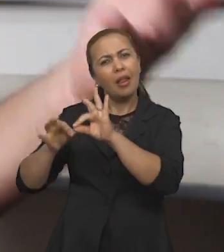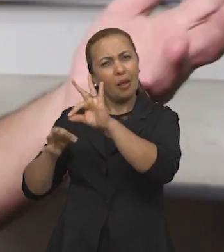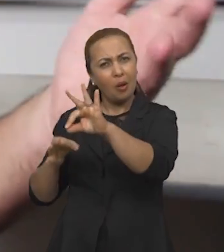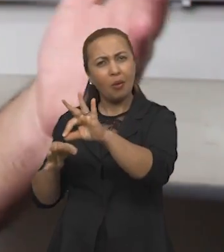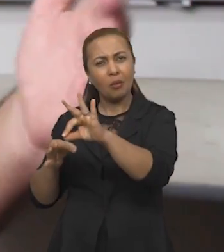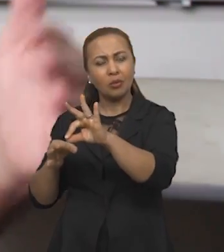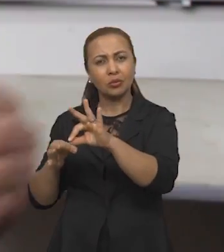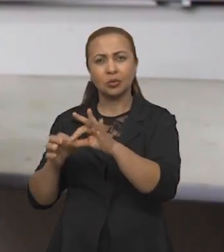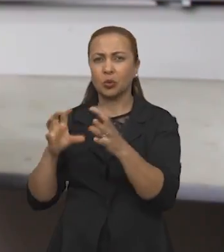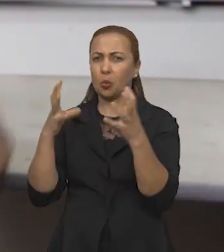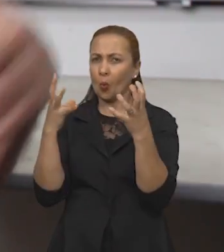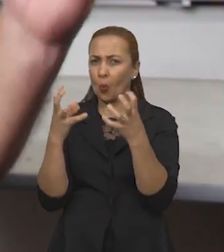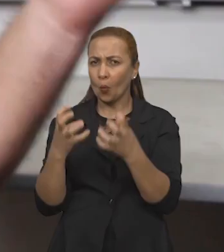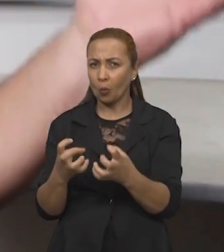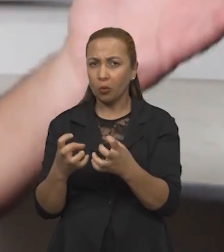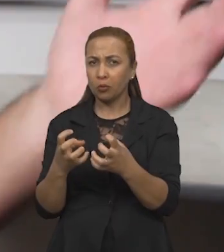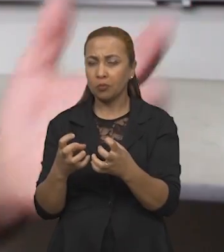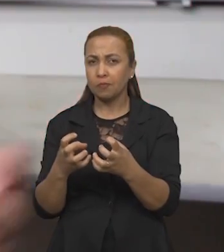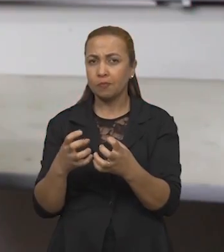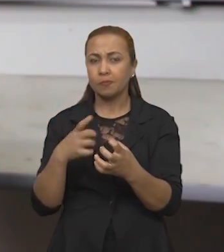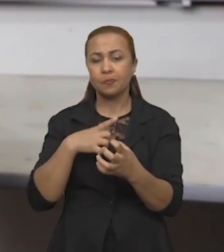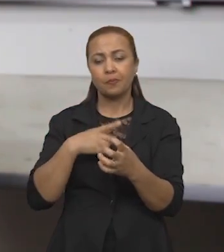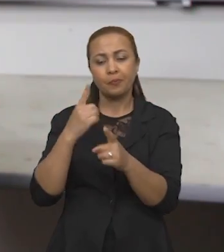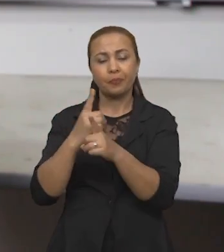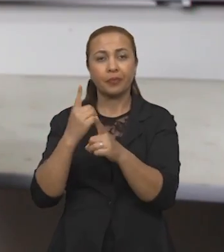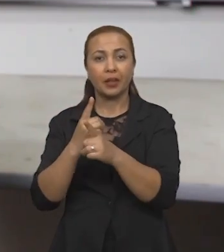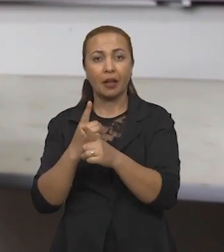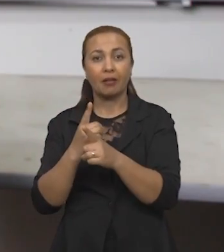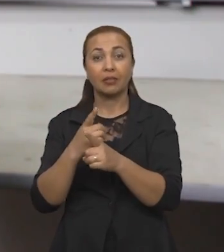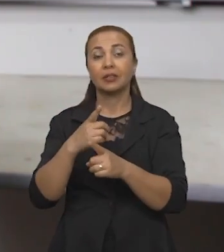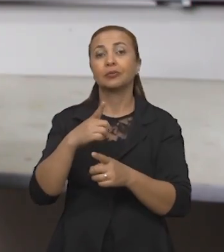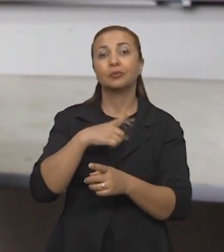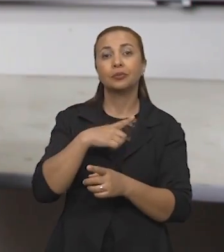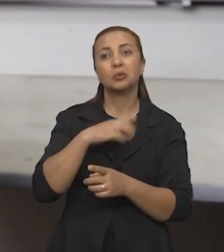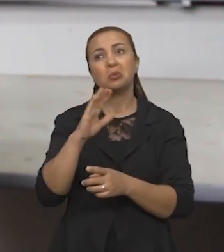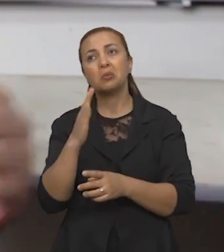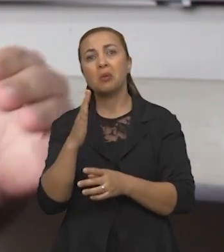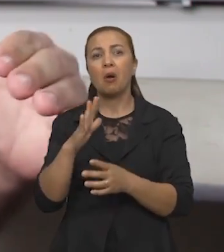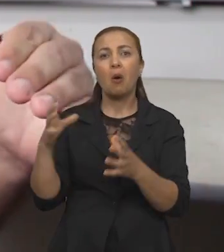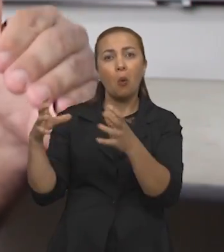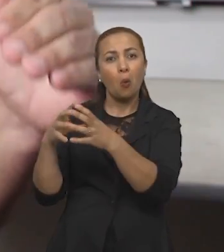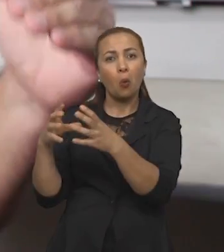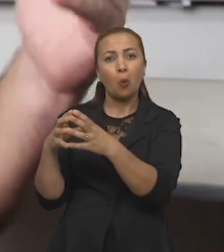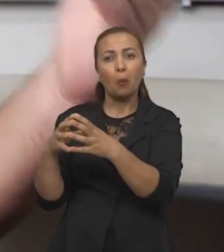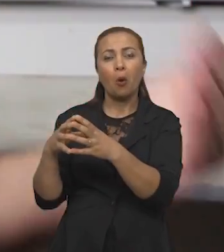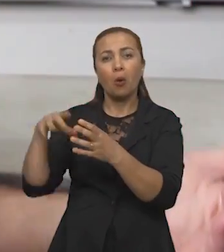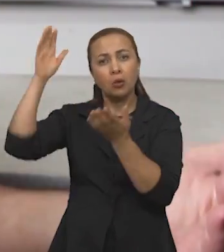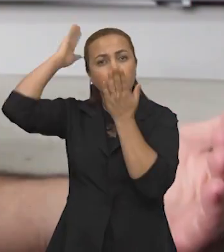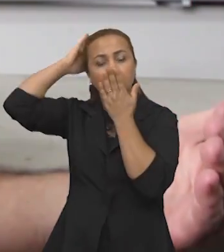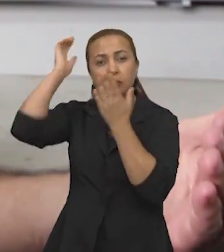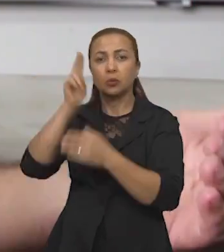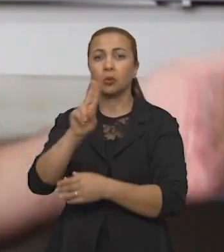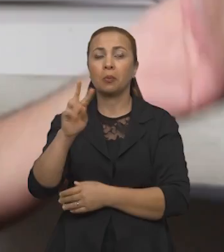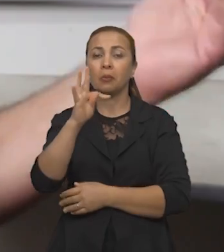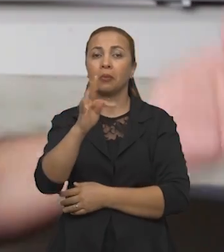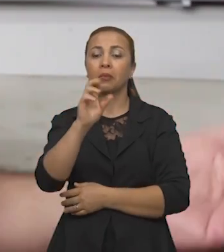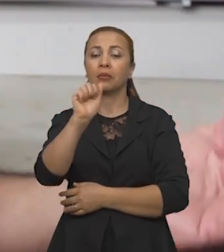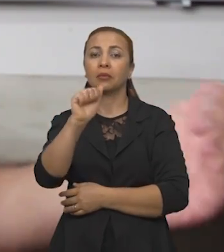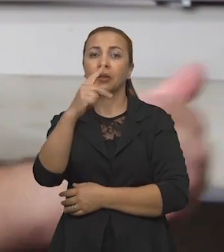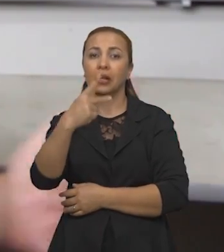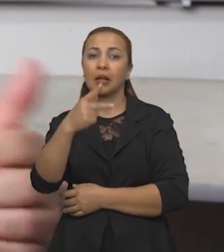no interior, nesses sertões propriamente dito, a gente acreditava que havia os tapuias,